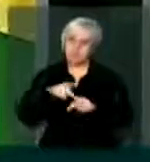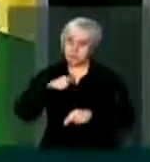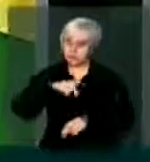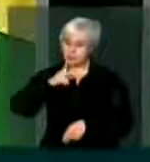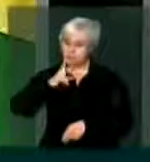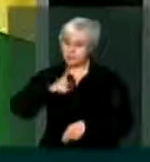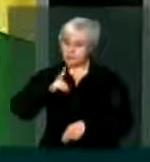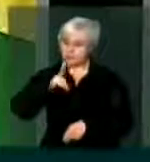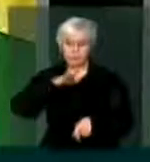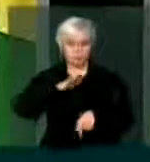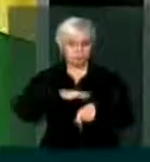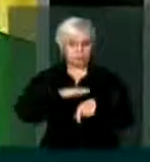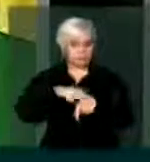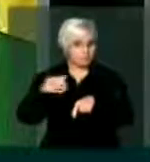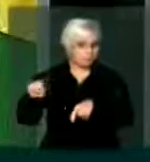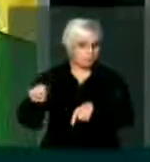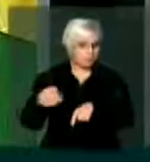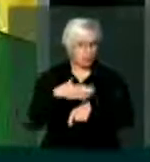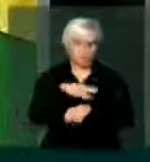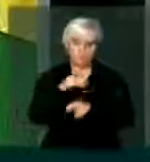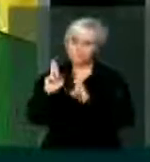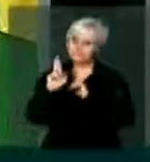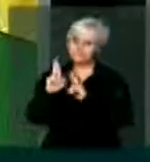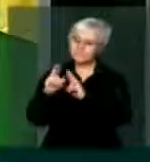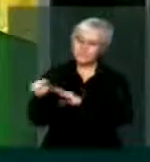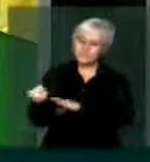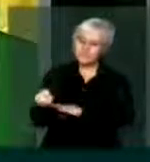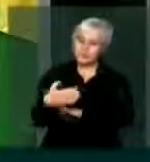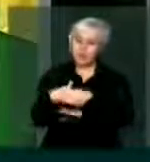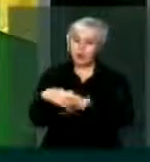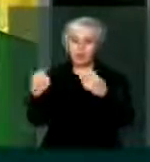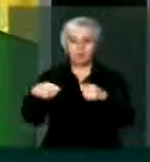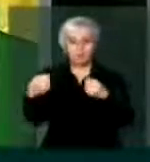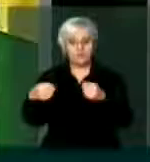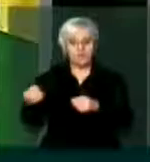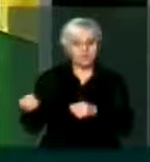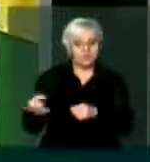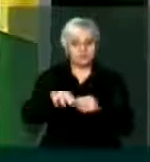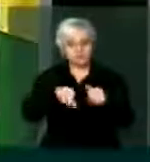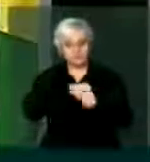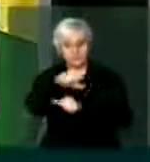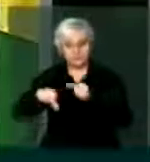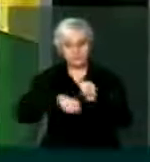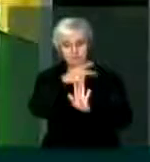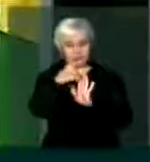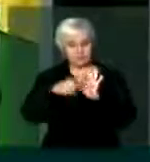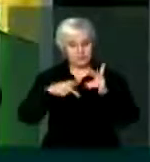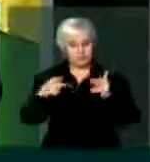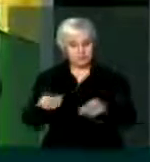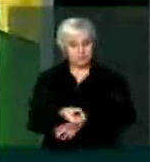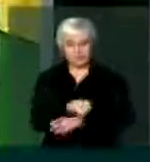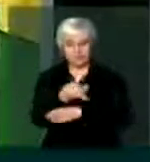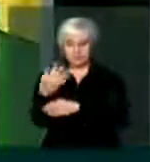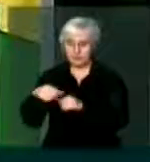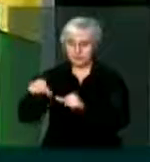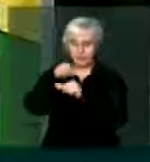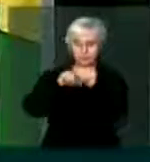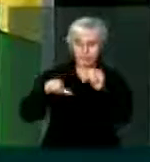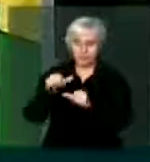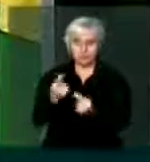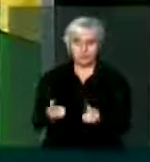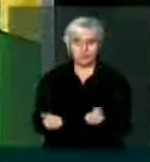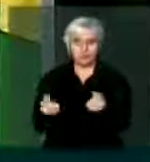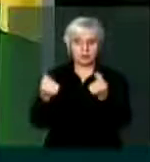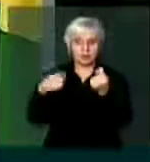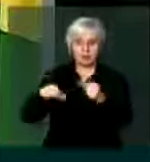sempre um momento novo, esperança nova, necessidade de alteração dos projetos, alteração da economia,